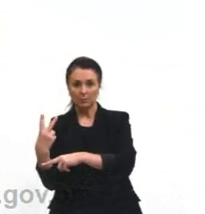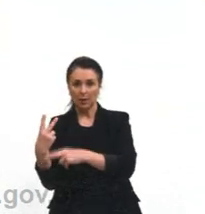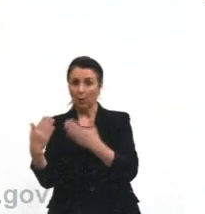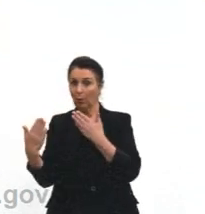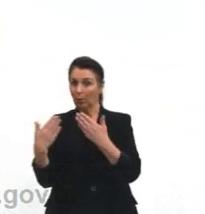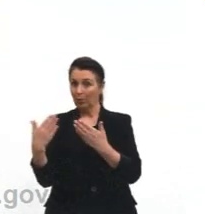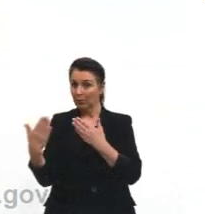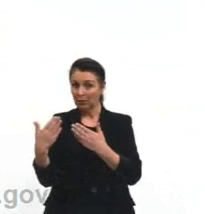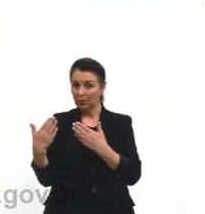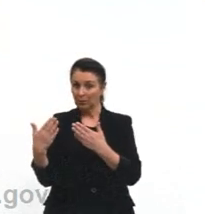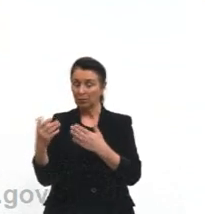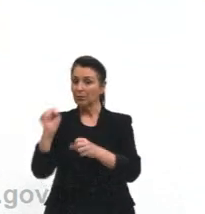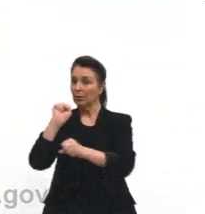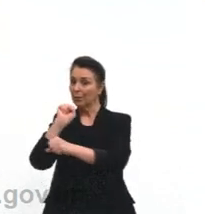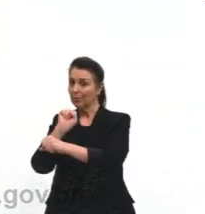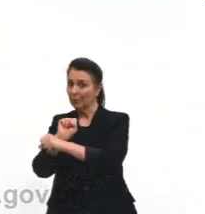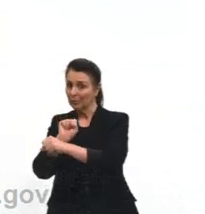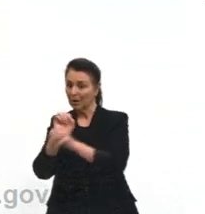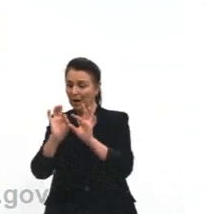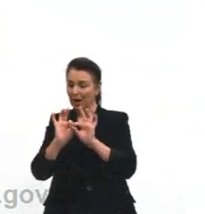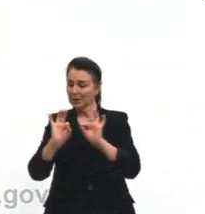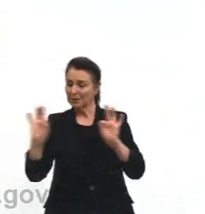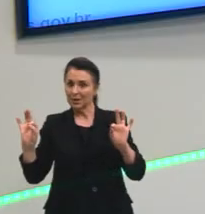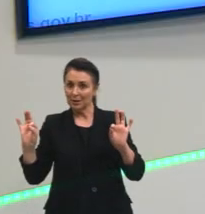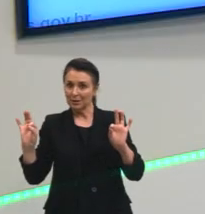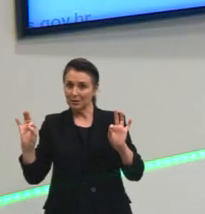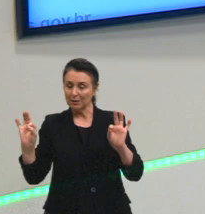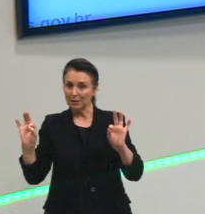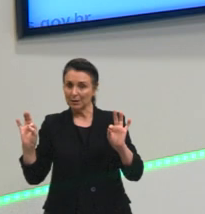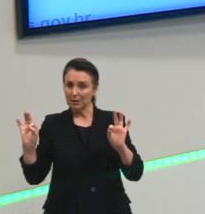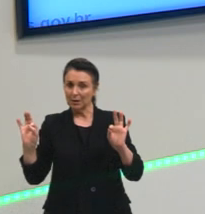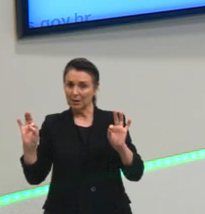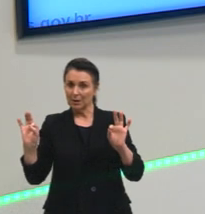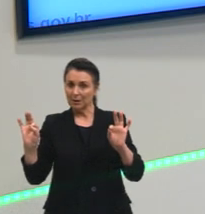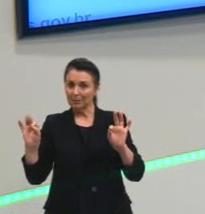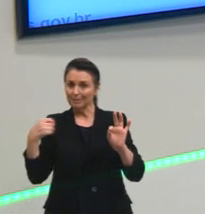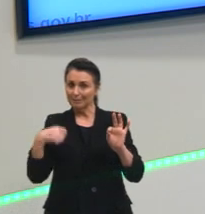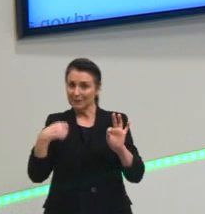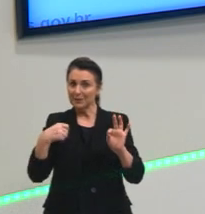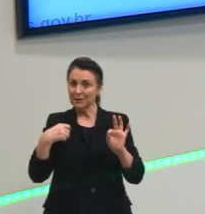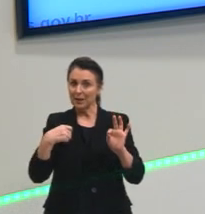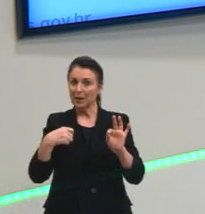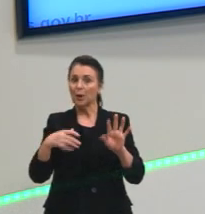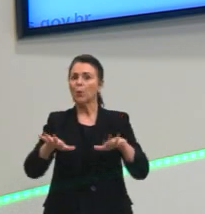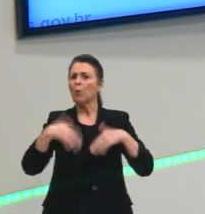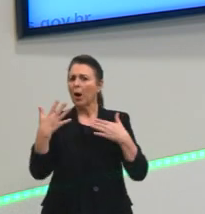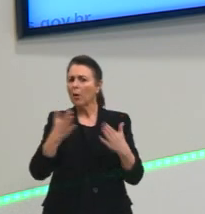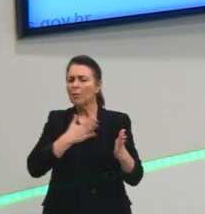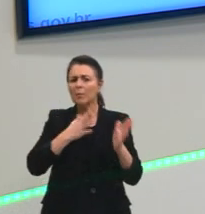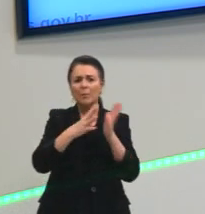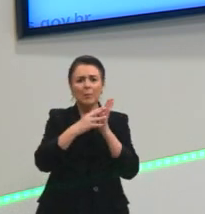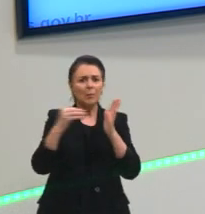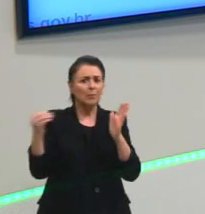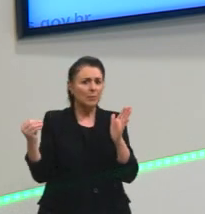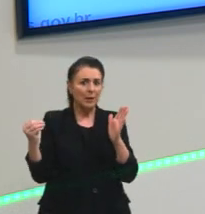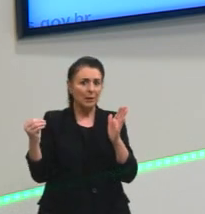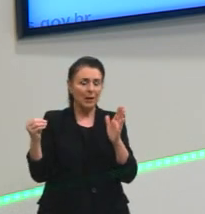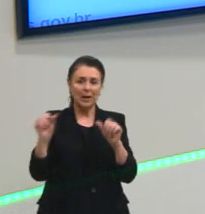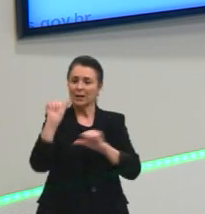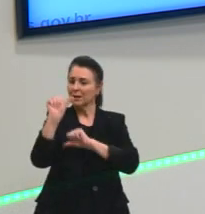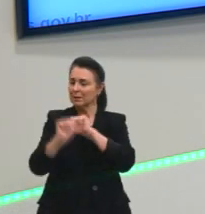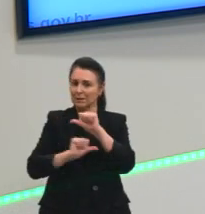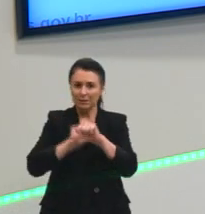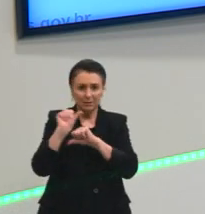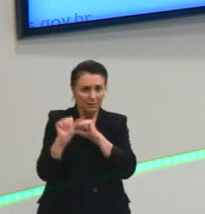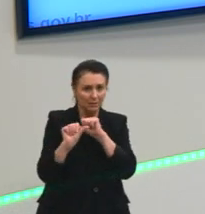seja, no repouso, a distância de um corpo em relação ao ponto de referência, de referencial, não muda com o passar do